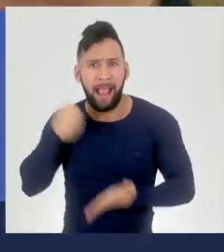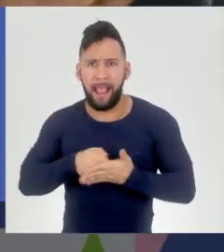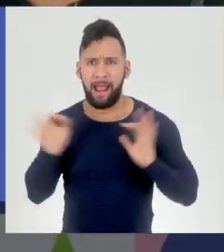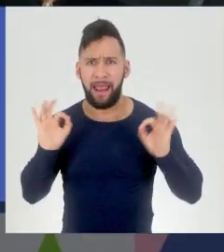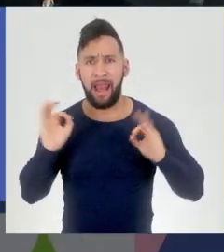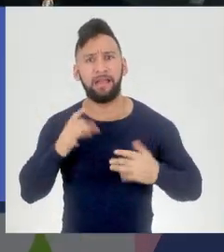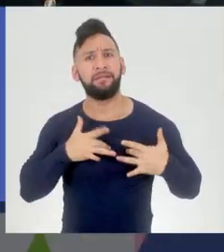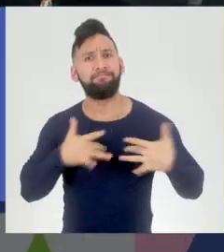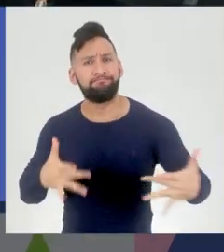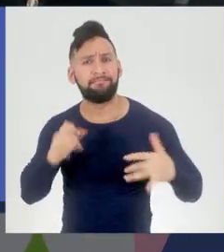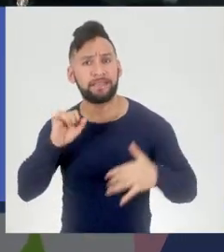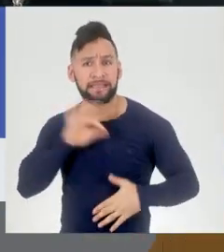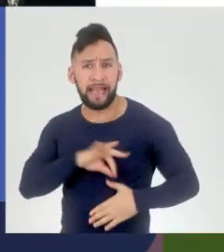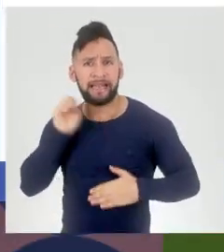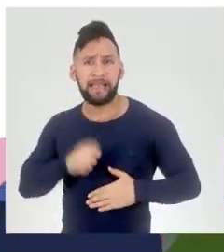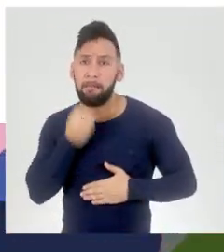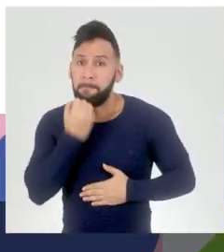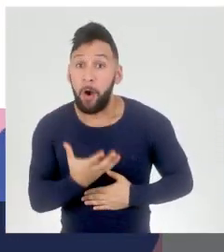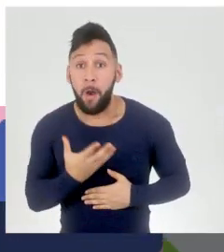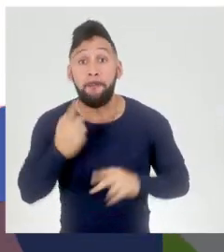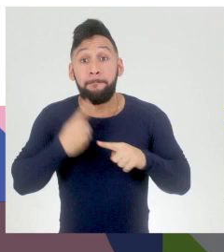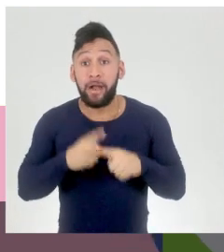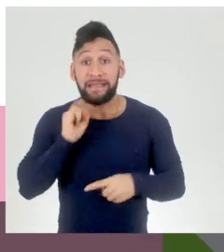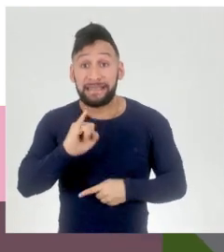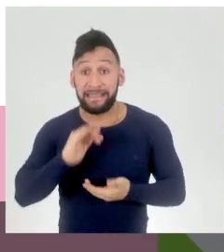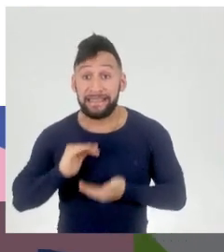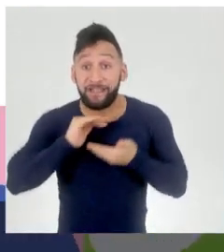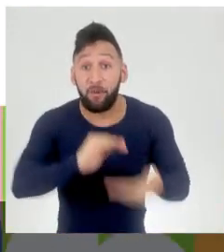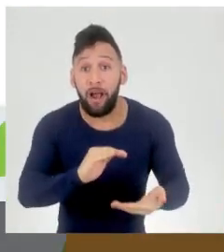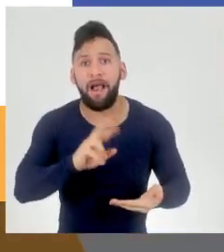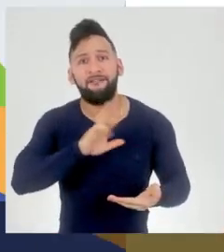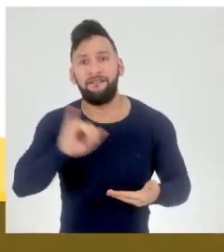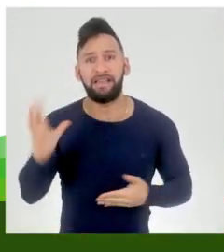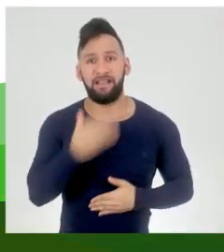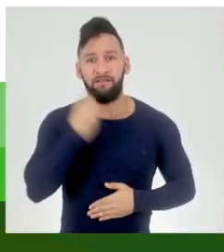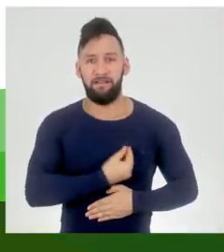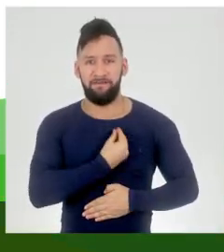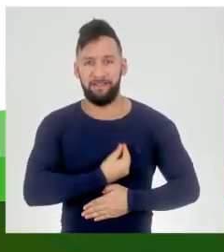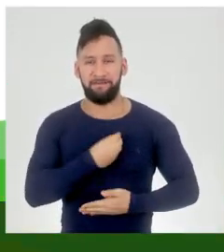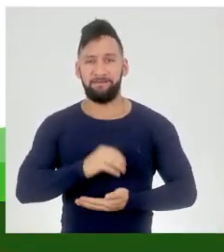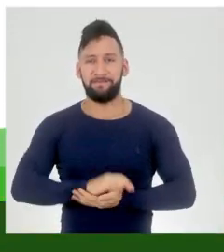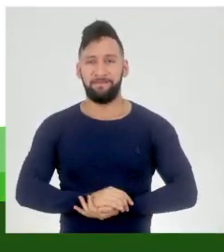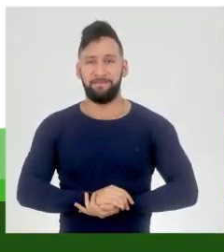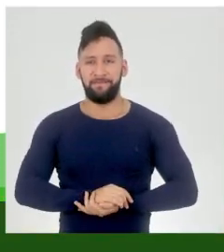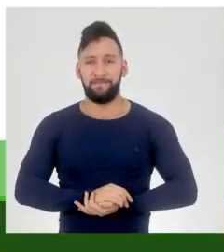obrigatório. Doe apenas caso você possa e queira colaborar. Doando, você também salva vidas. Obrigado.